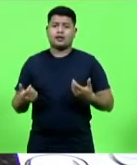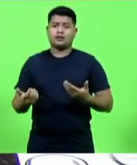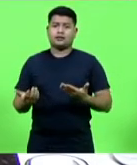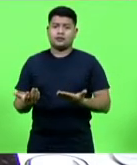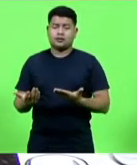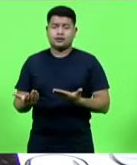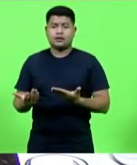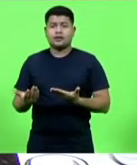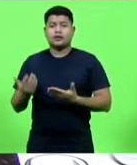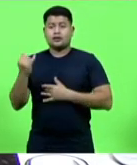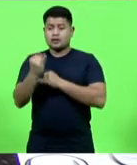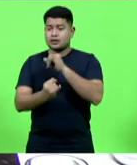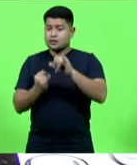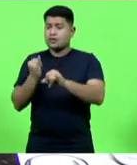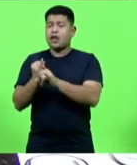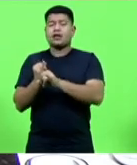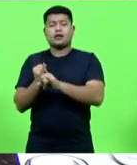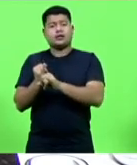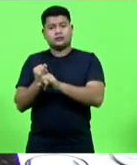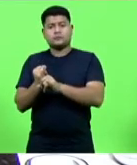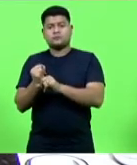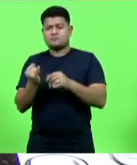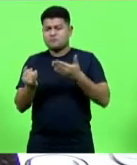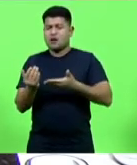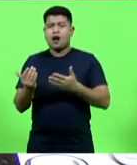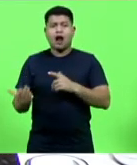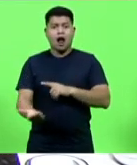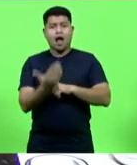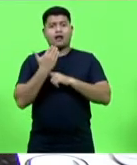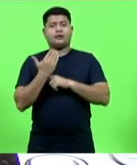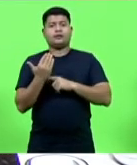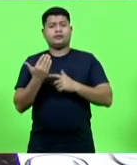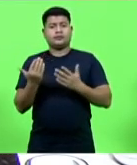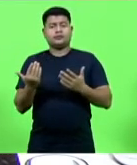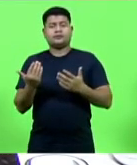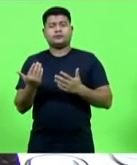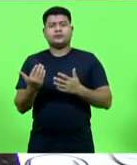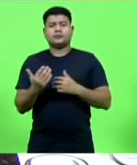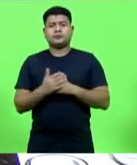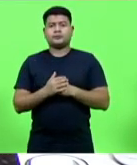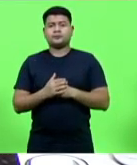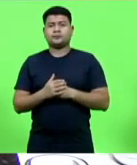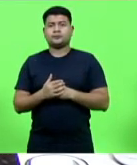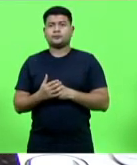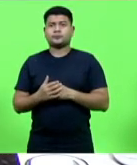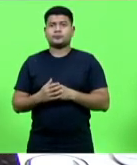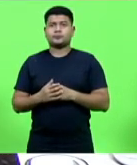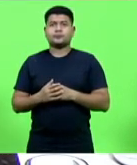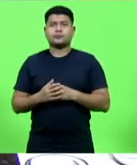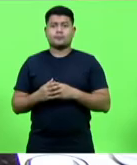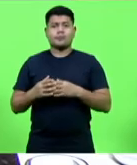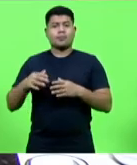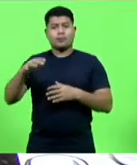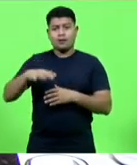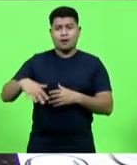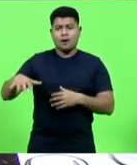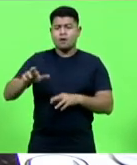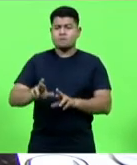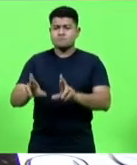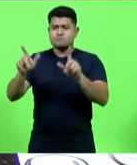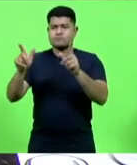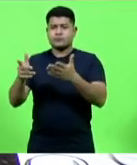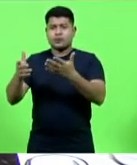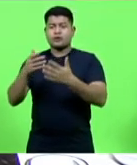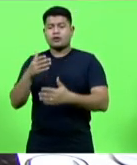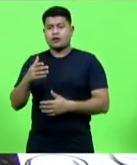vai reverberar, a internet vai trazer uma área diferenciada para o homem do campo que